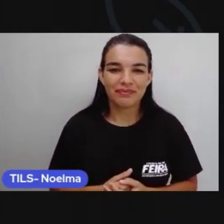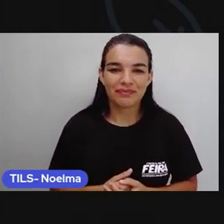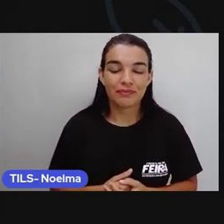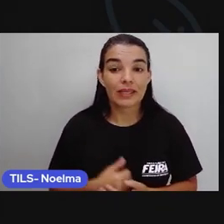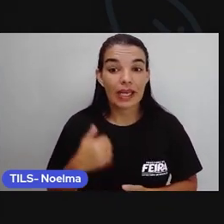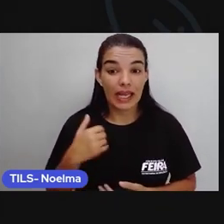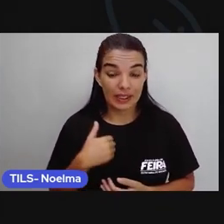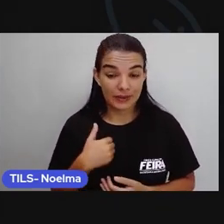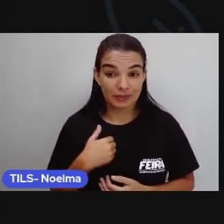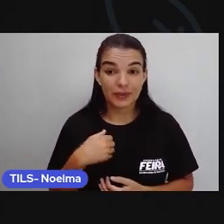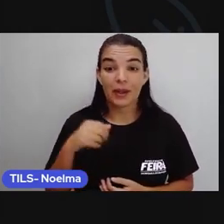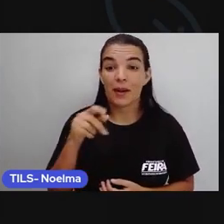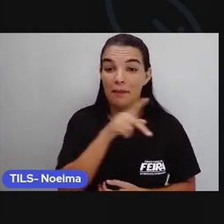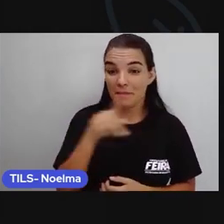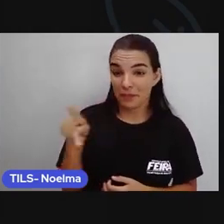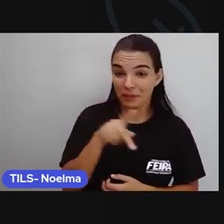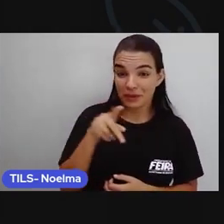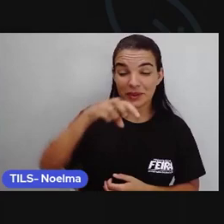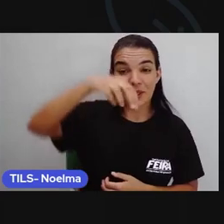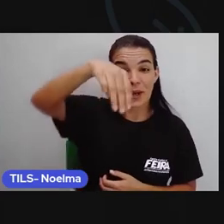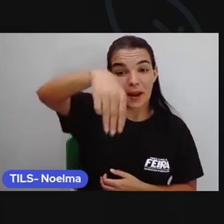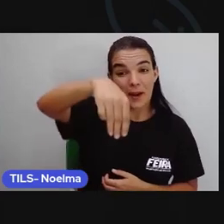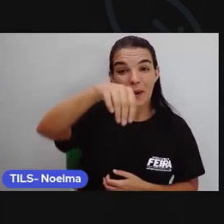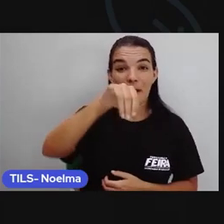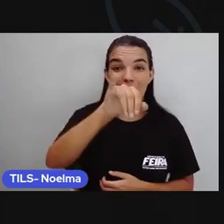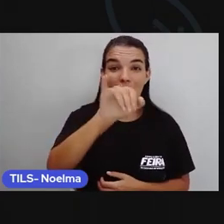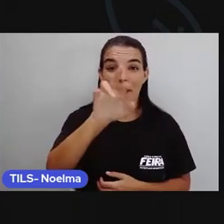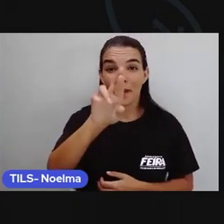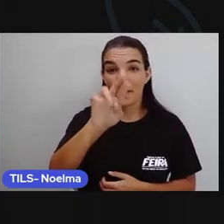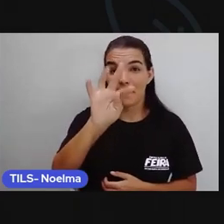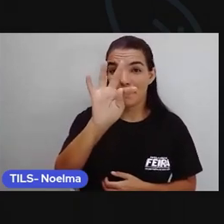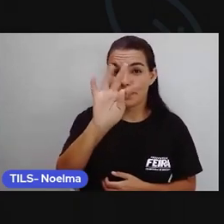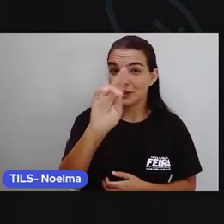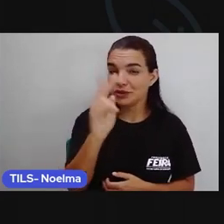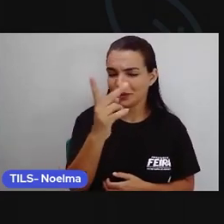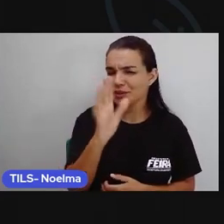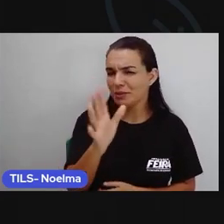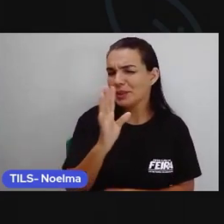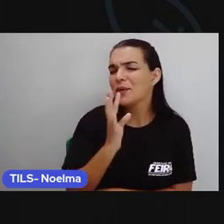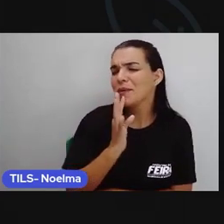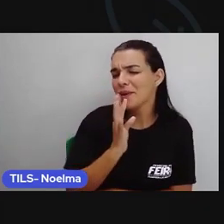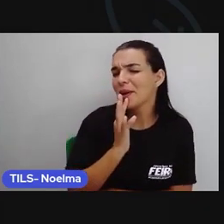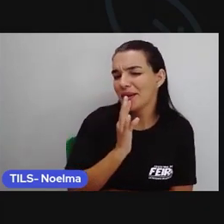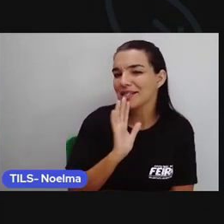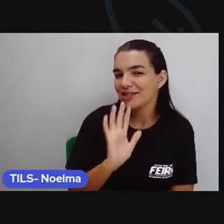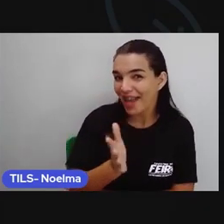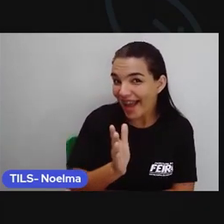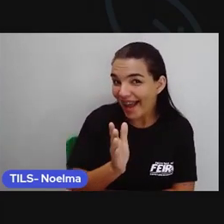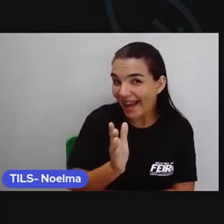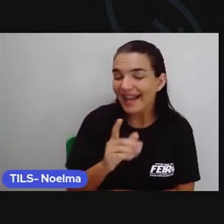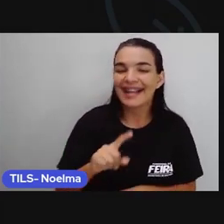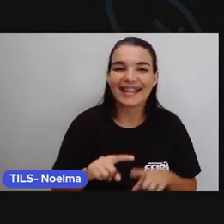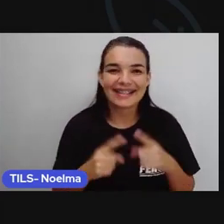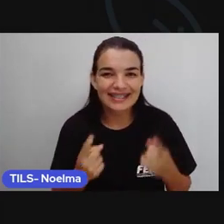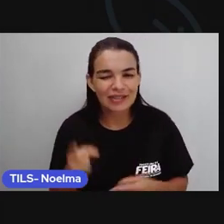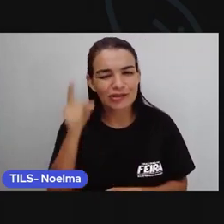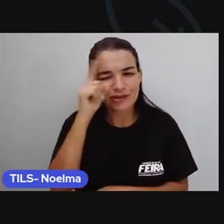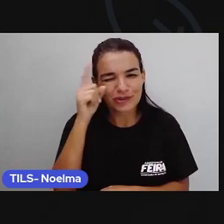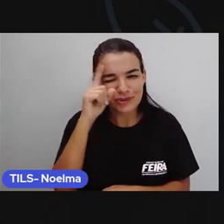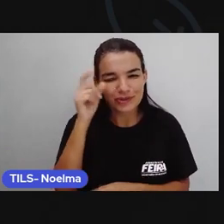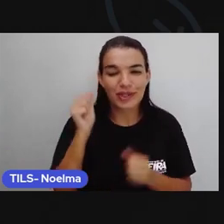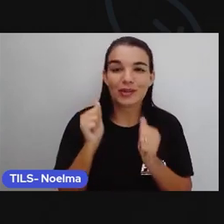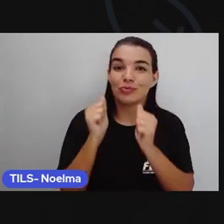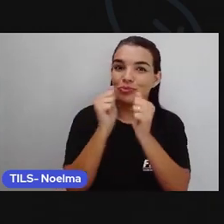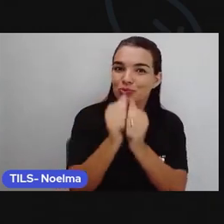Eu sou a Promete, né? Para quem não me conhece, mas hoje eu imagino que todo mundo já está me conhecendo, né? Todos os dias a gente tem